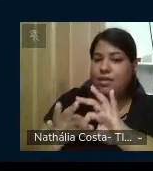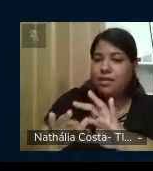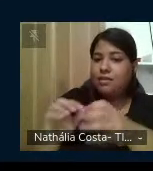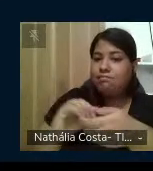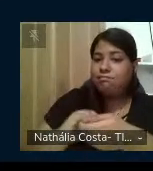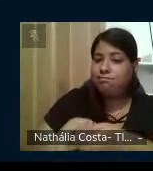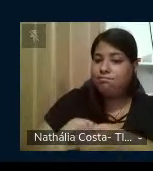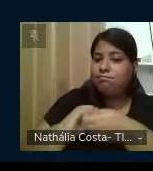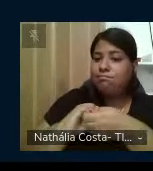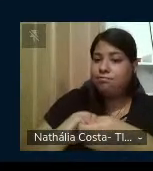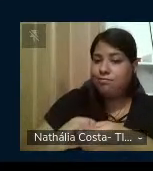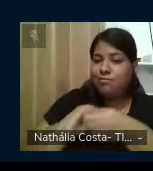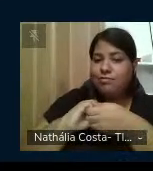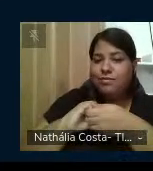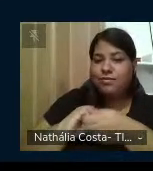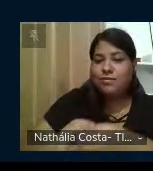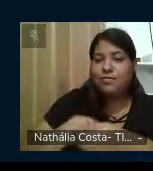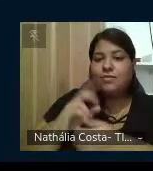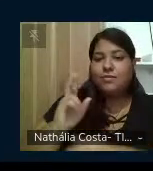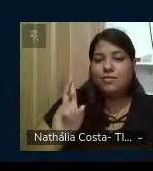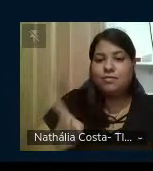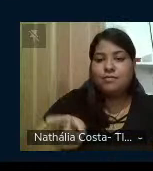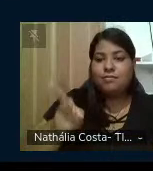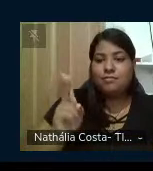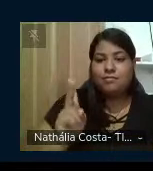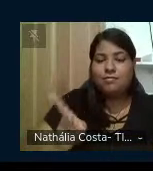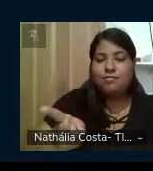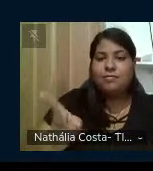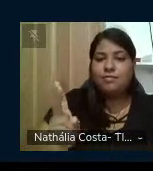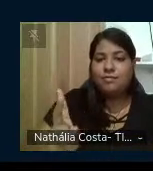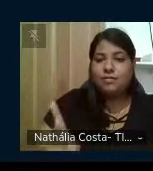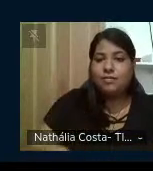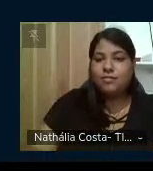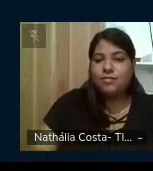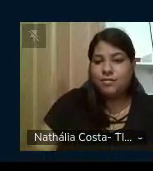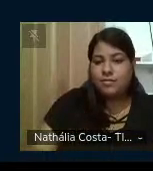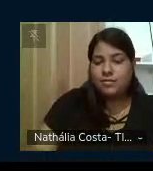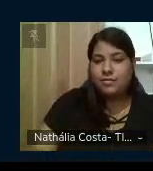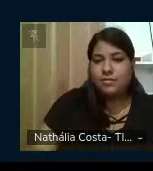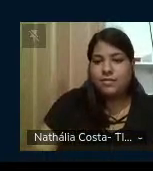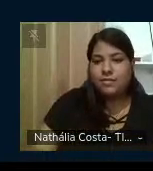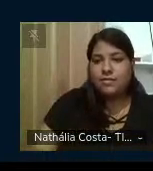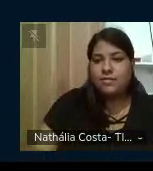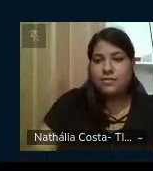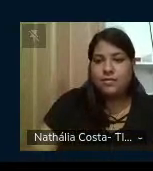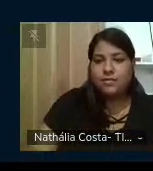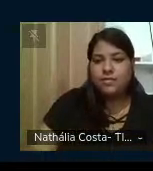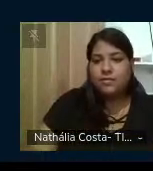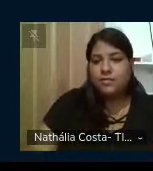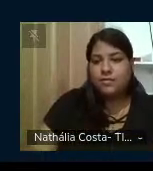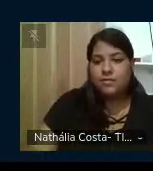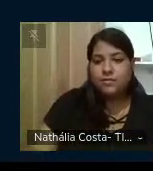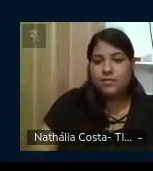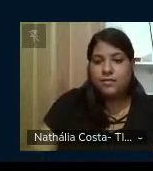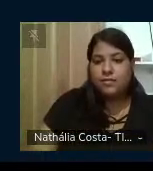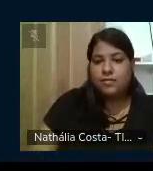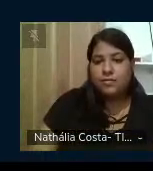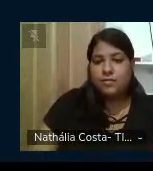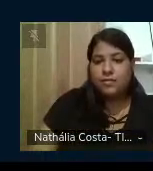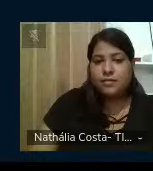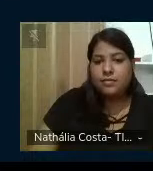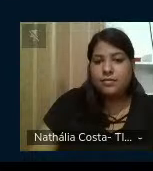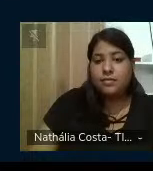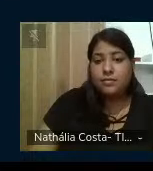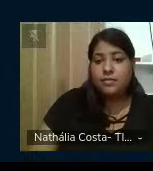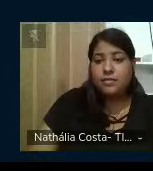Outra onda desvai, vem De mãos dadas vão e voltam Ninguém solta a mão, ninguém